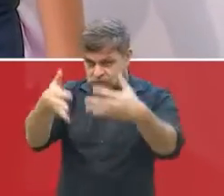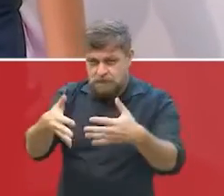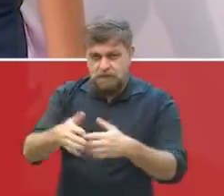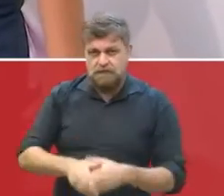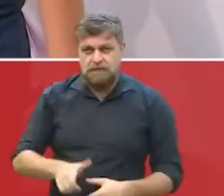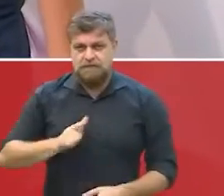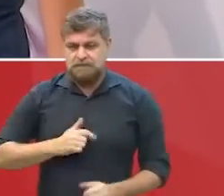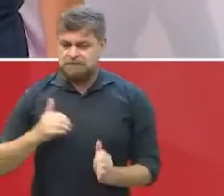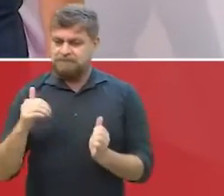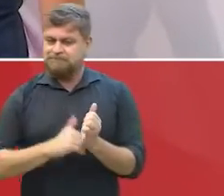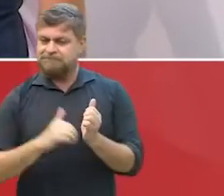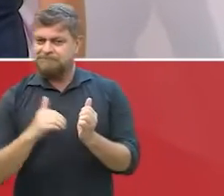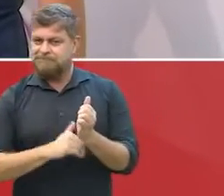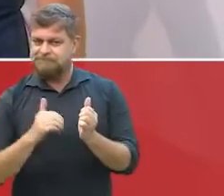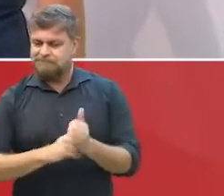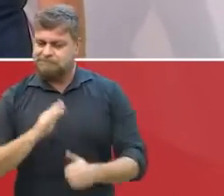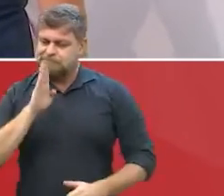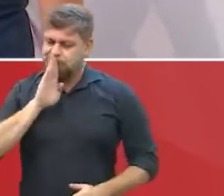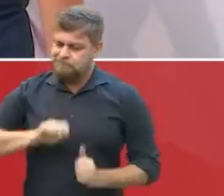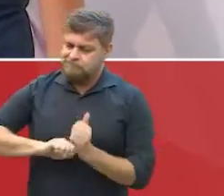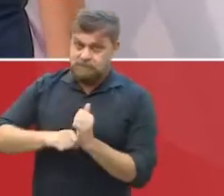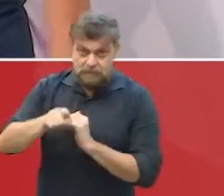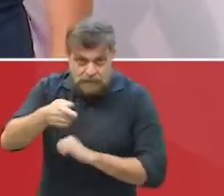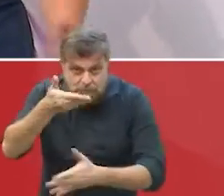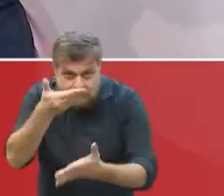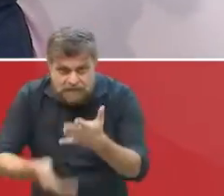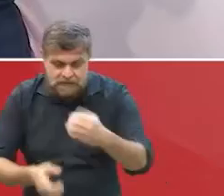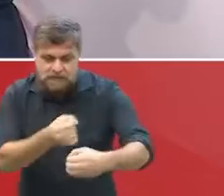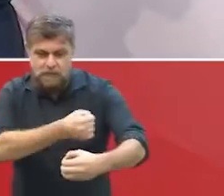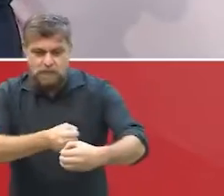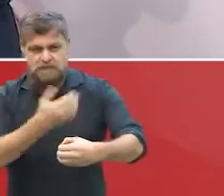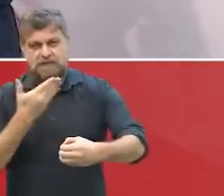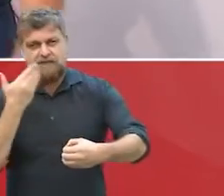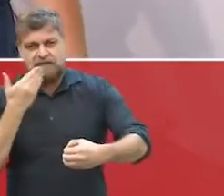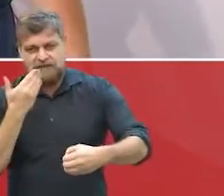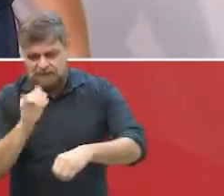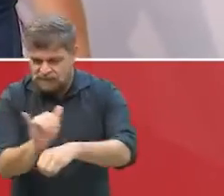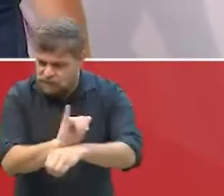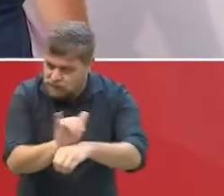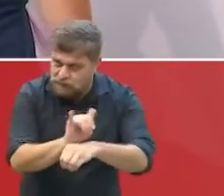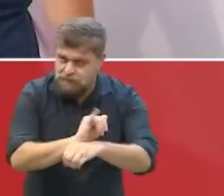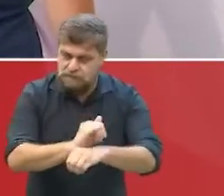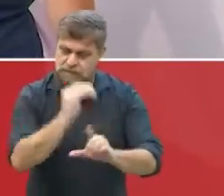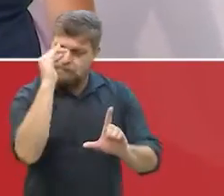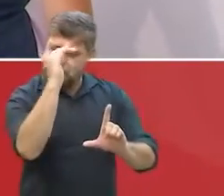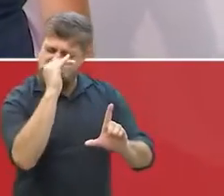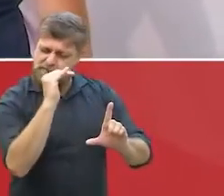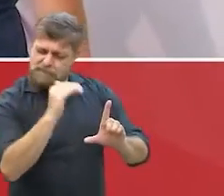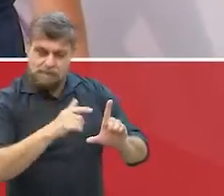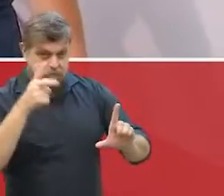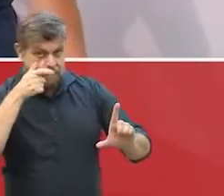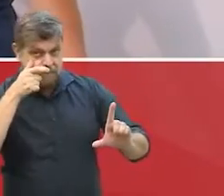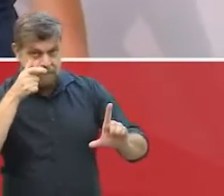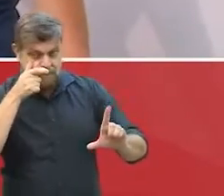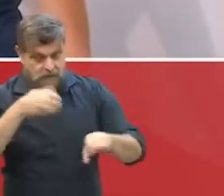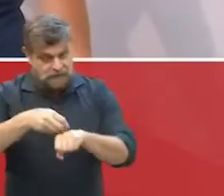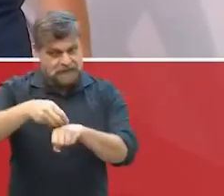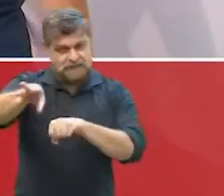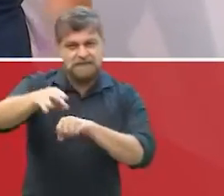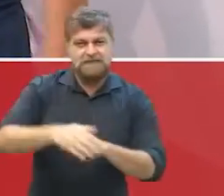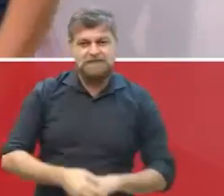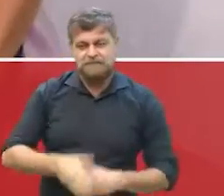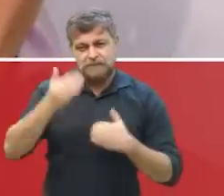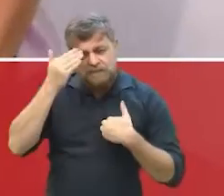aquela dica que eu a gente não vai passar aqui porque se você perdeu o Cozinha Fácil você vai entrar lá no YouTube vai vai que assistir essa dica